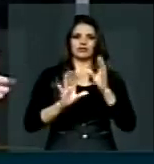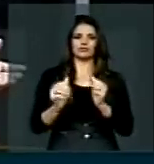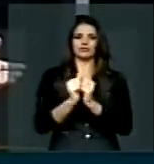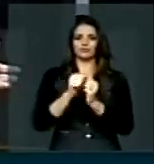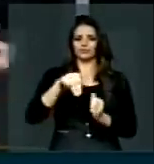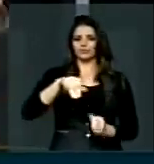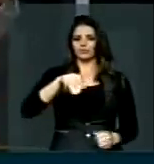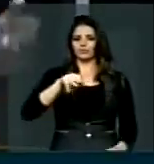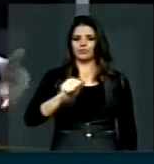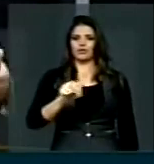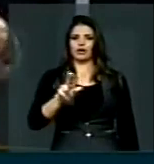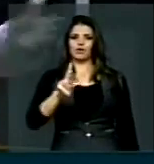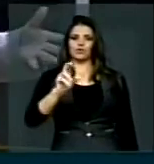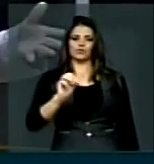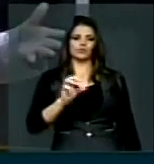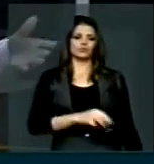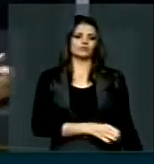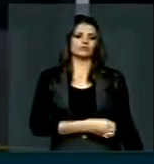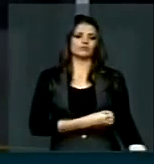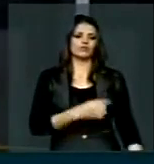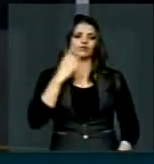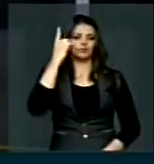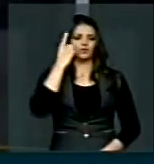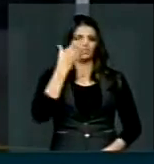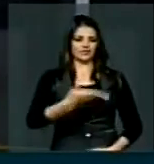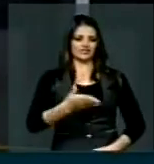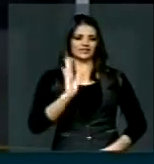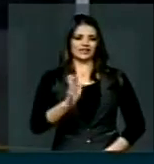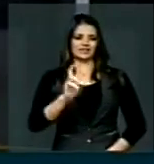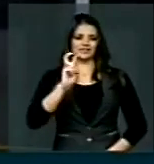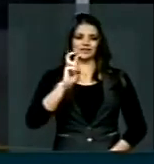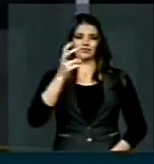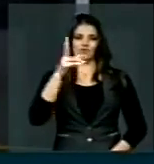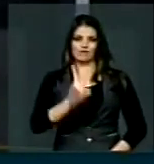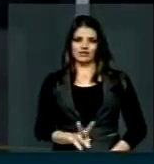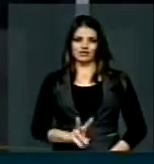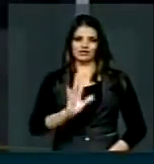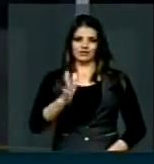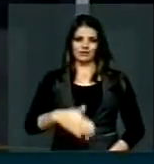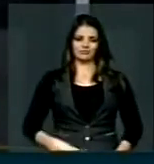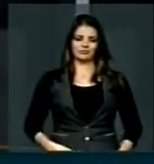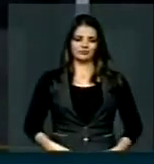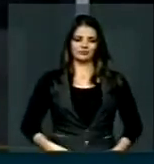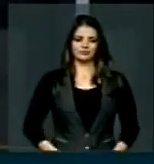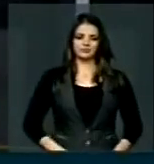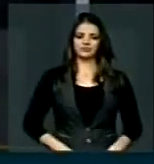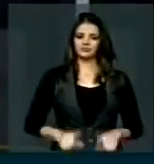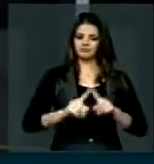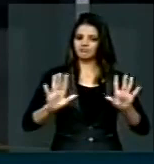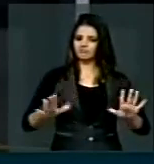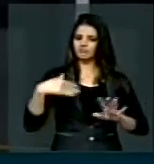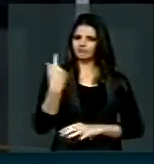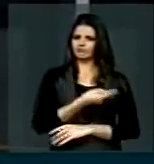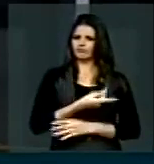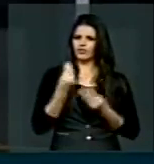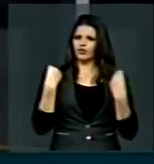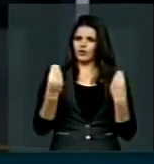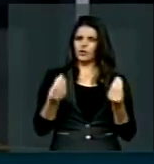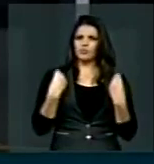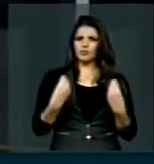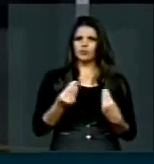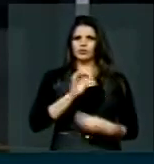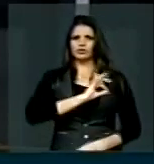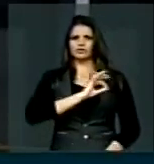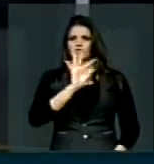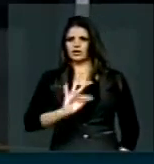Mauro Lopes, que hoje é deputado aqui, aliás, é deputado aqui há cinco mandatos, mas a gente não vê, como não vê para a Polícia